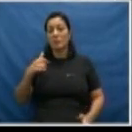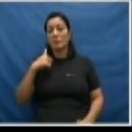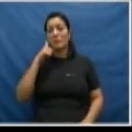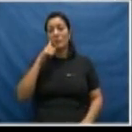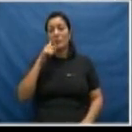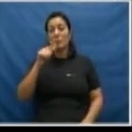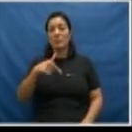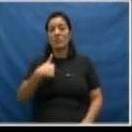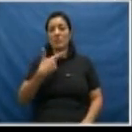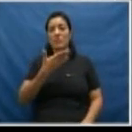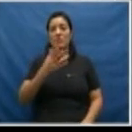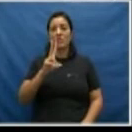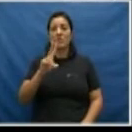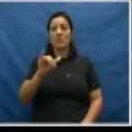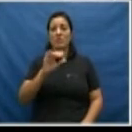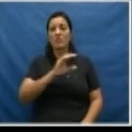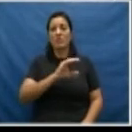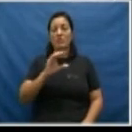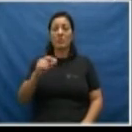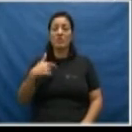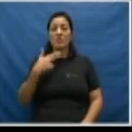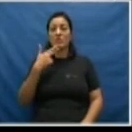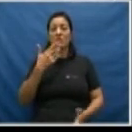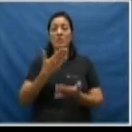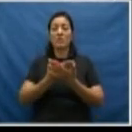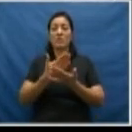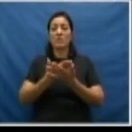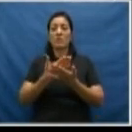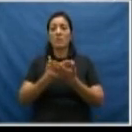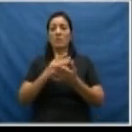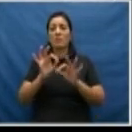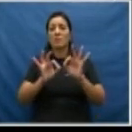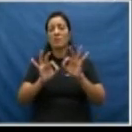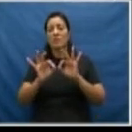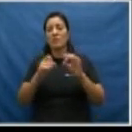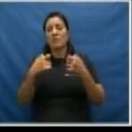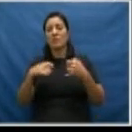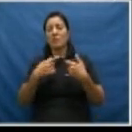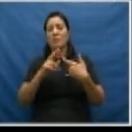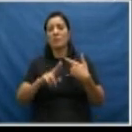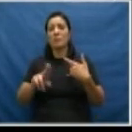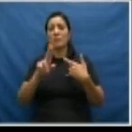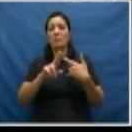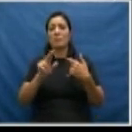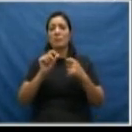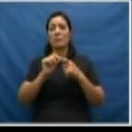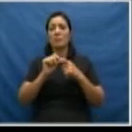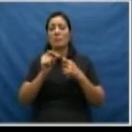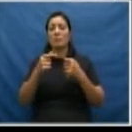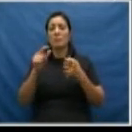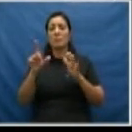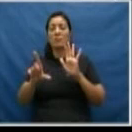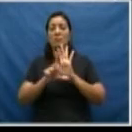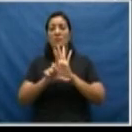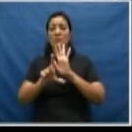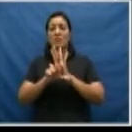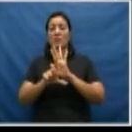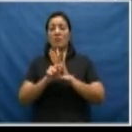inclusive nós teremos uma aula falando desse tema, das estruturas que devem ser utilizadas para fazer valer a lei,